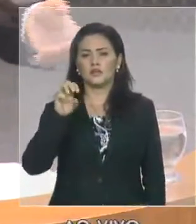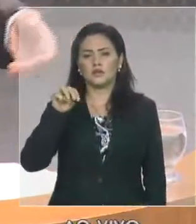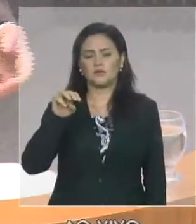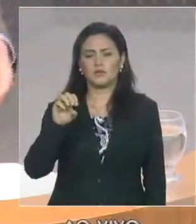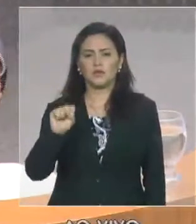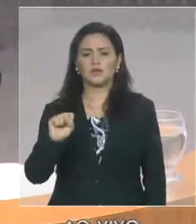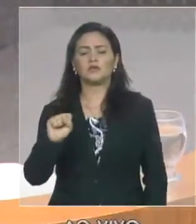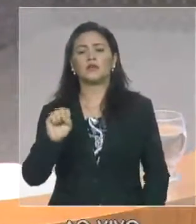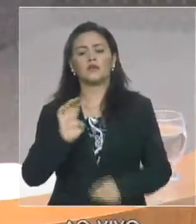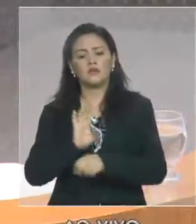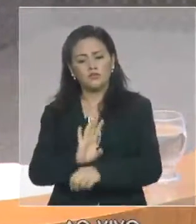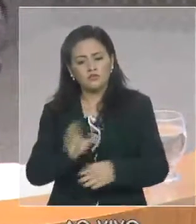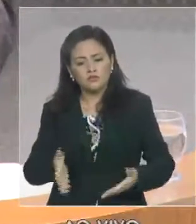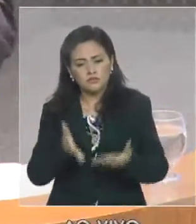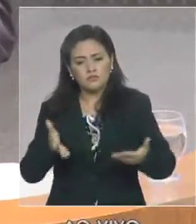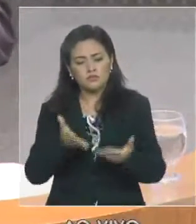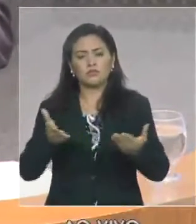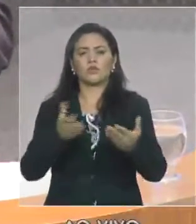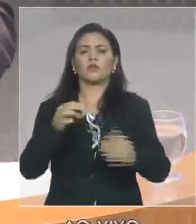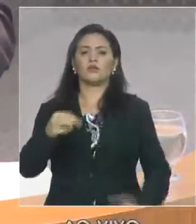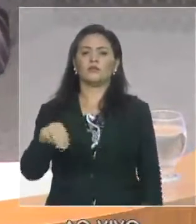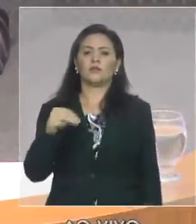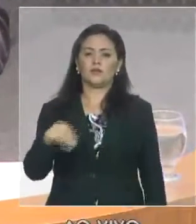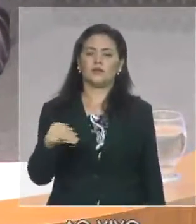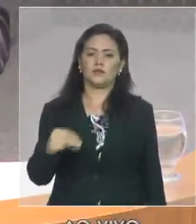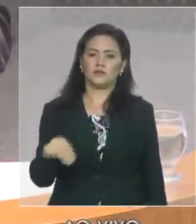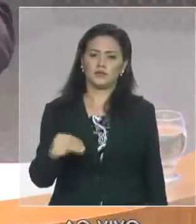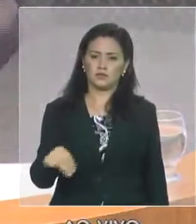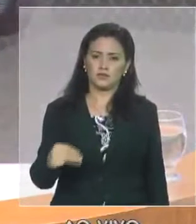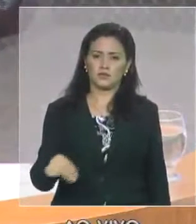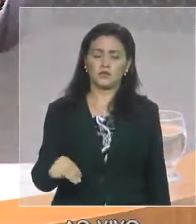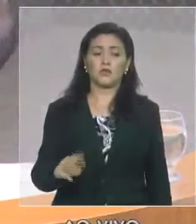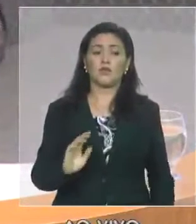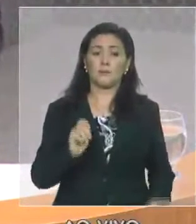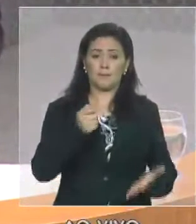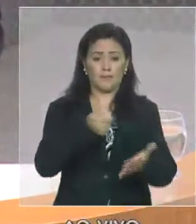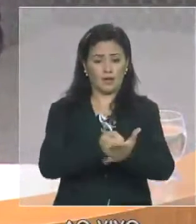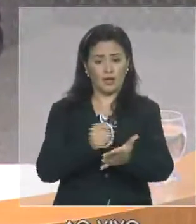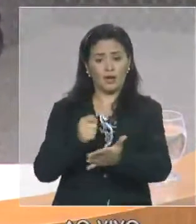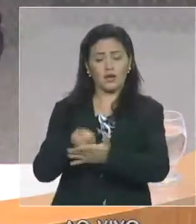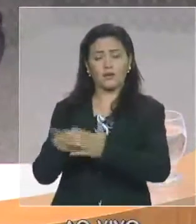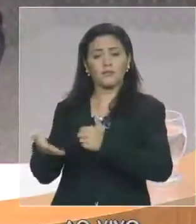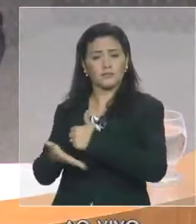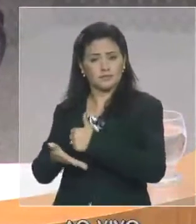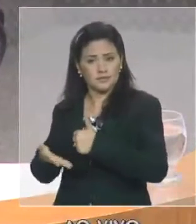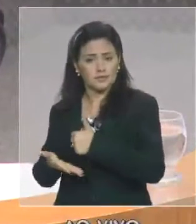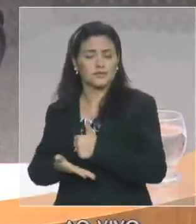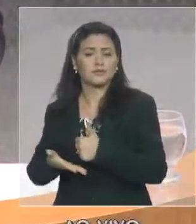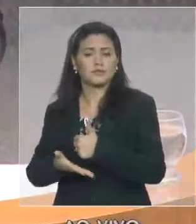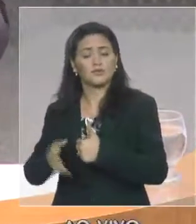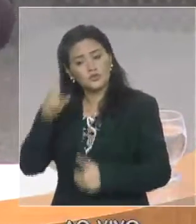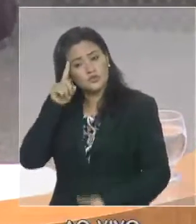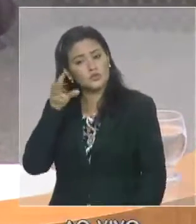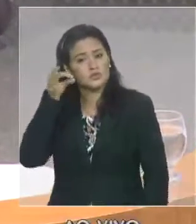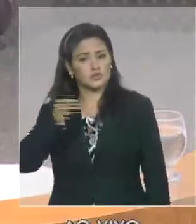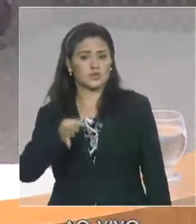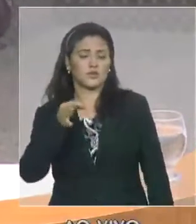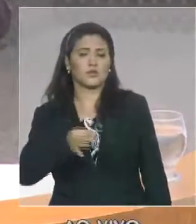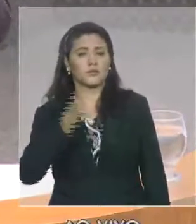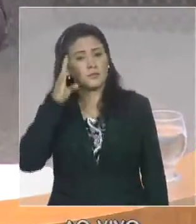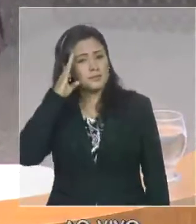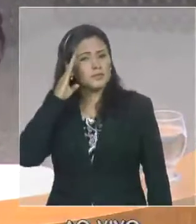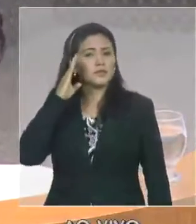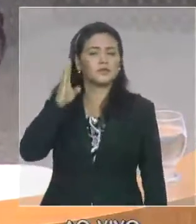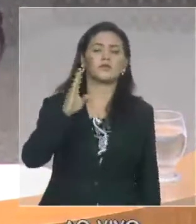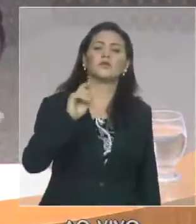Maranhão o adimplemento das contas básicas em dia, como temos feito, sobretudo com os servidores